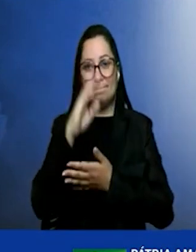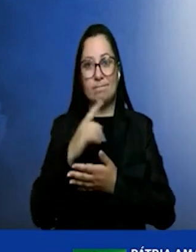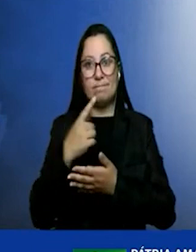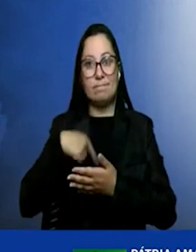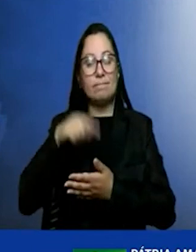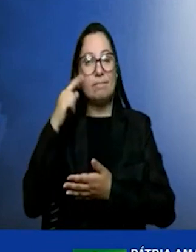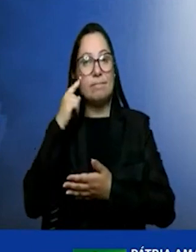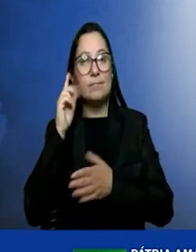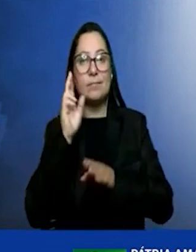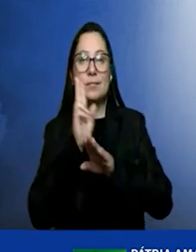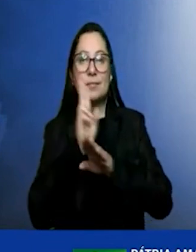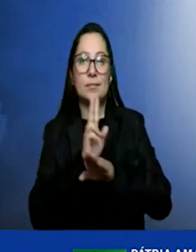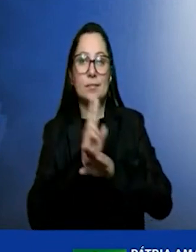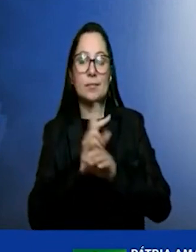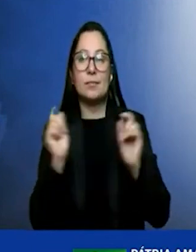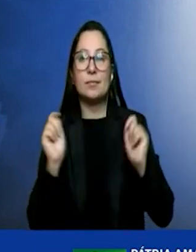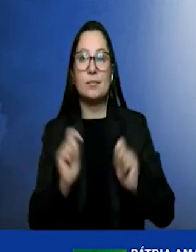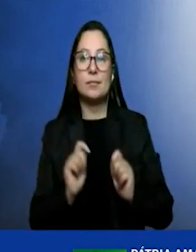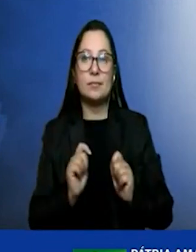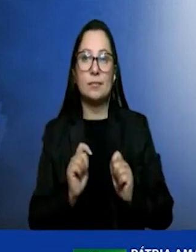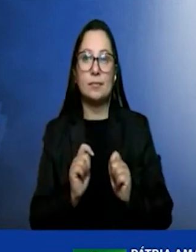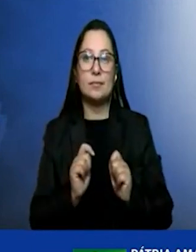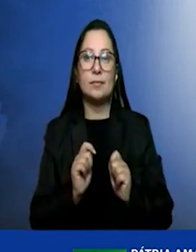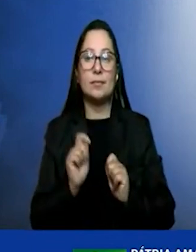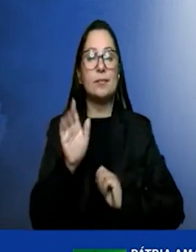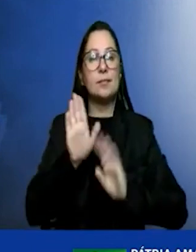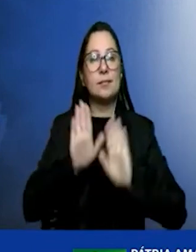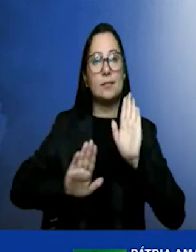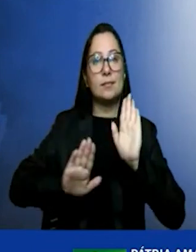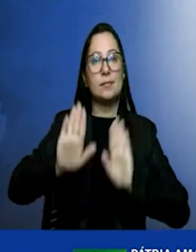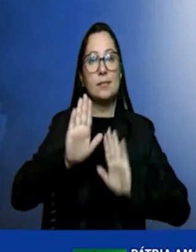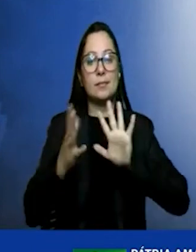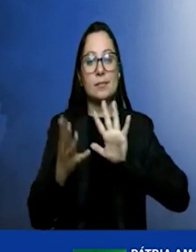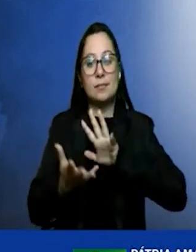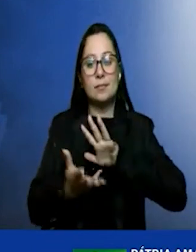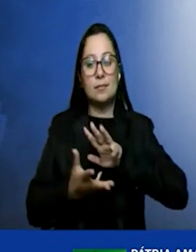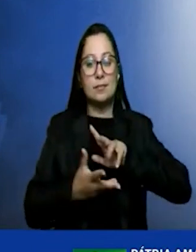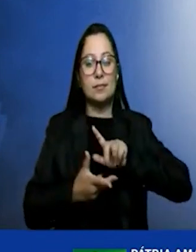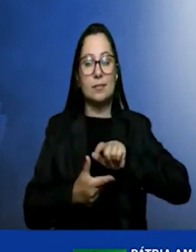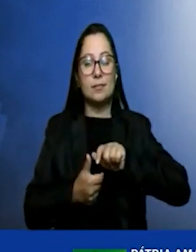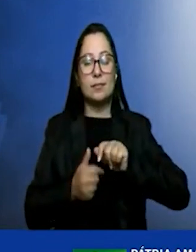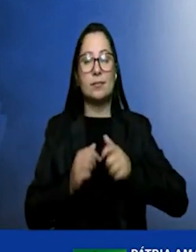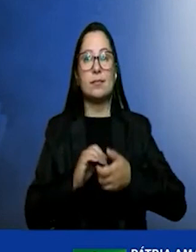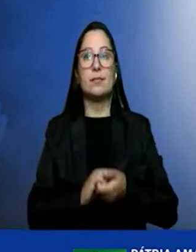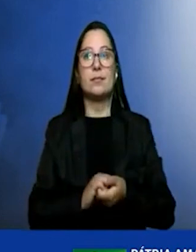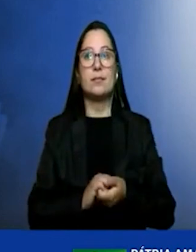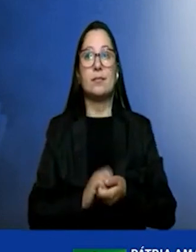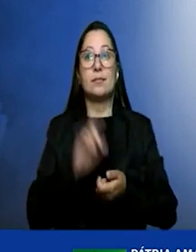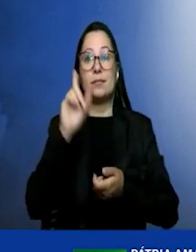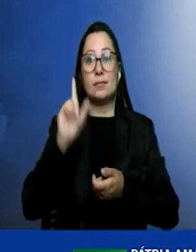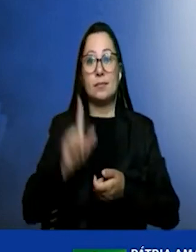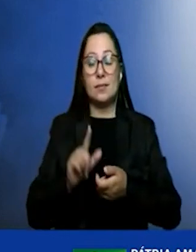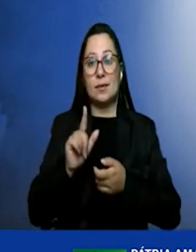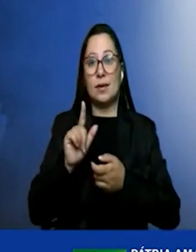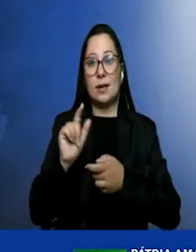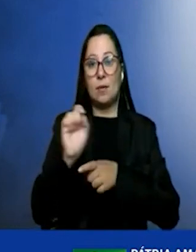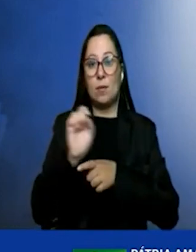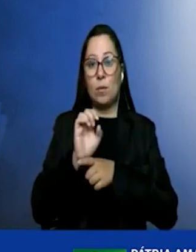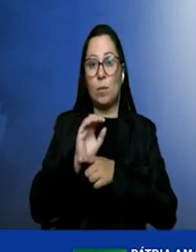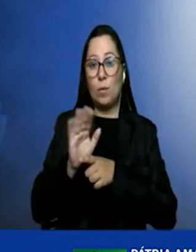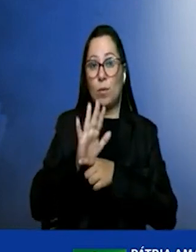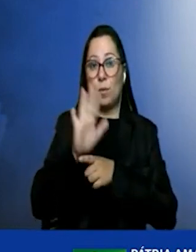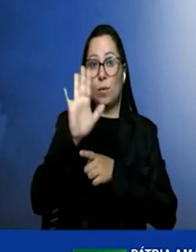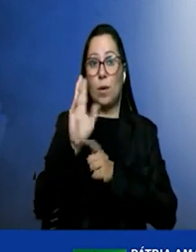cuidados possíveis para a preservação do planeta, sendo a descarbonização uma das metas mais